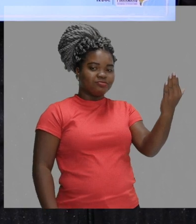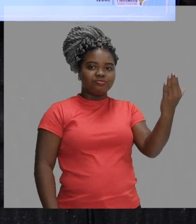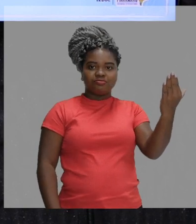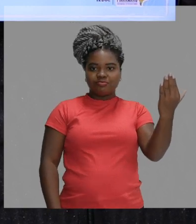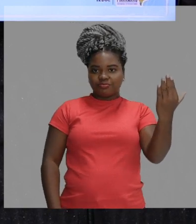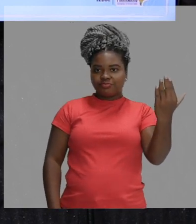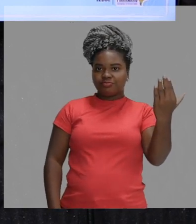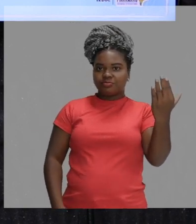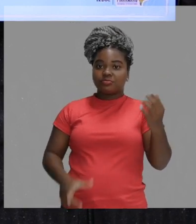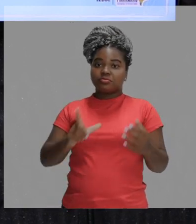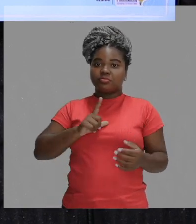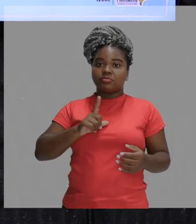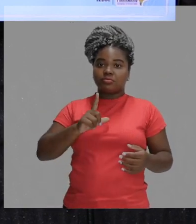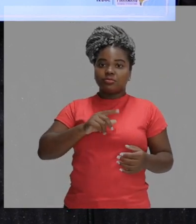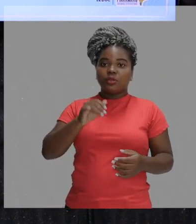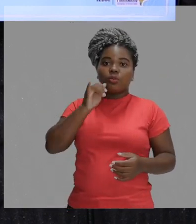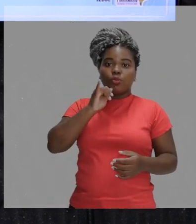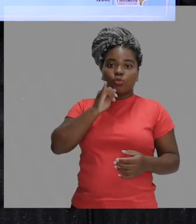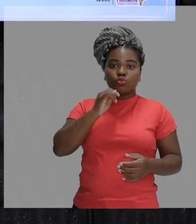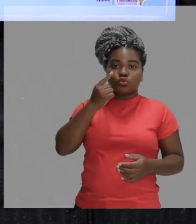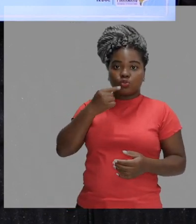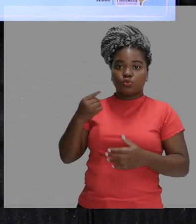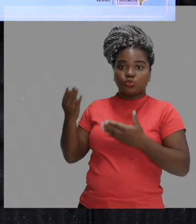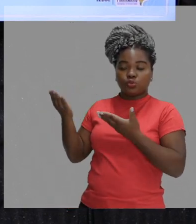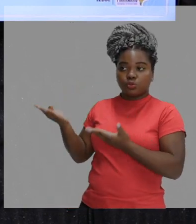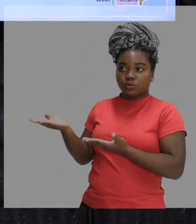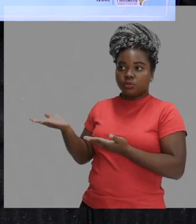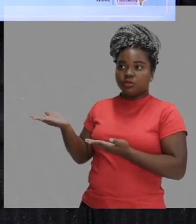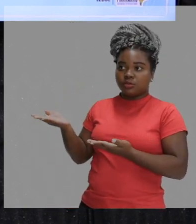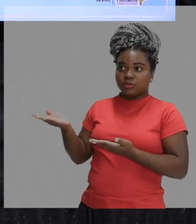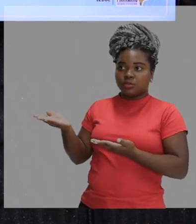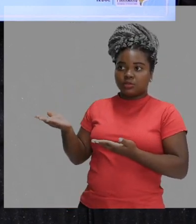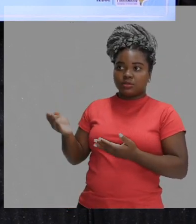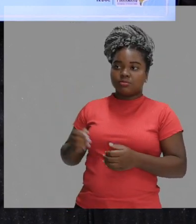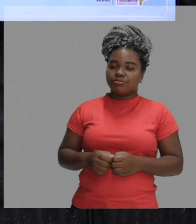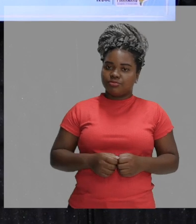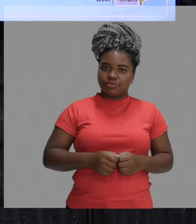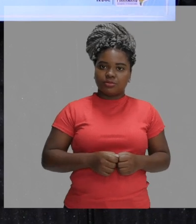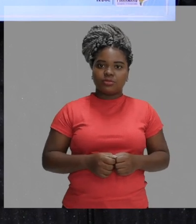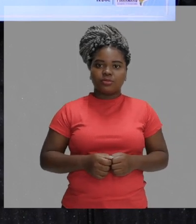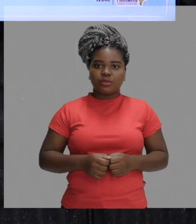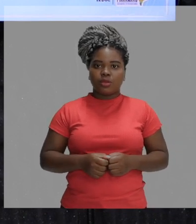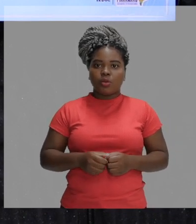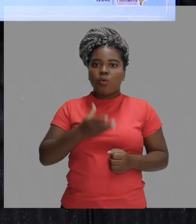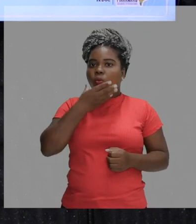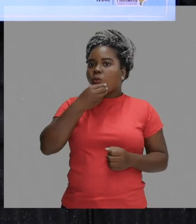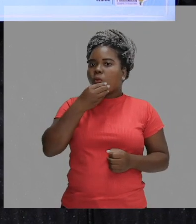nós temos aqui o exemplo do motorista e o carona.